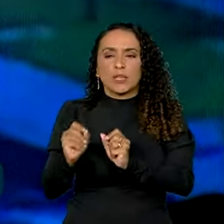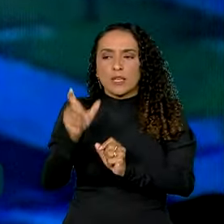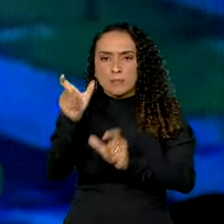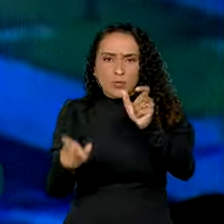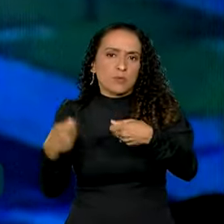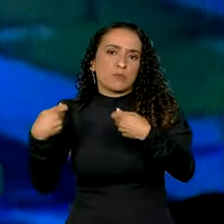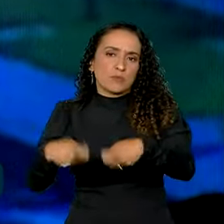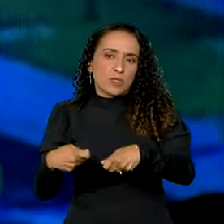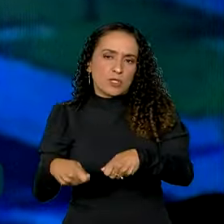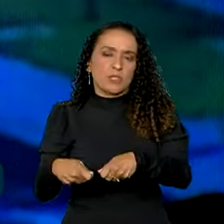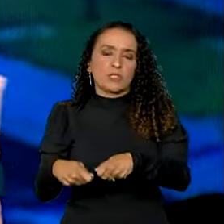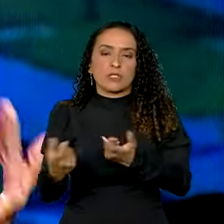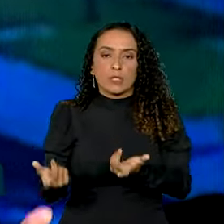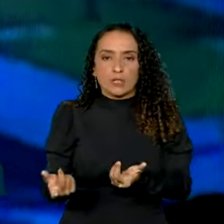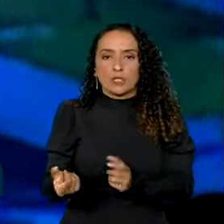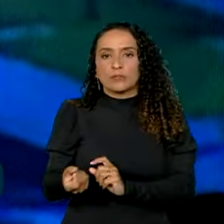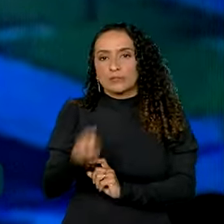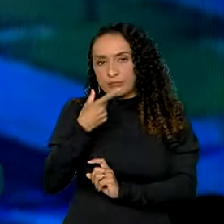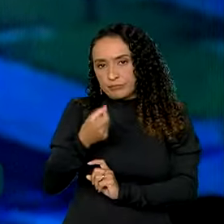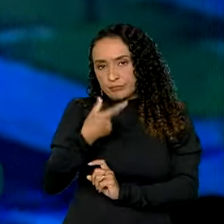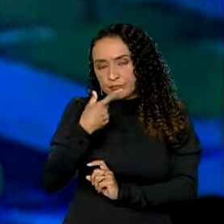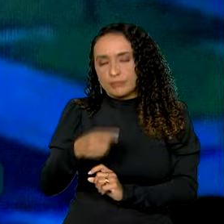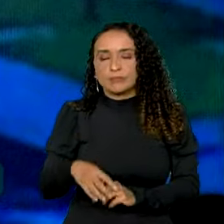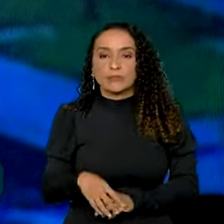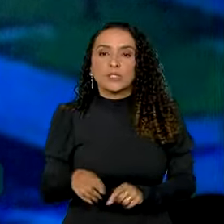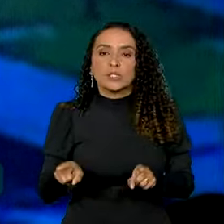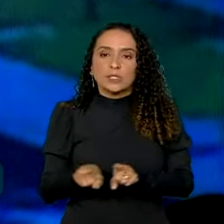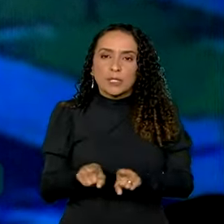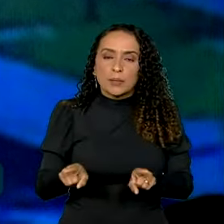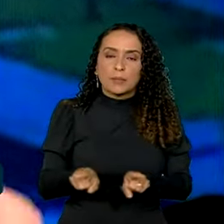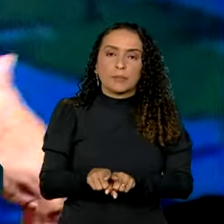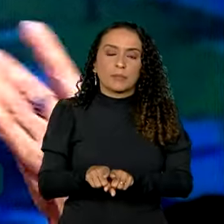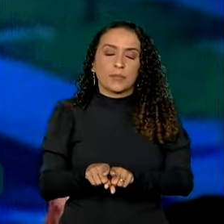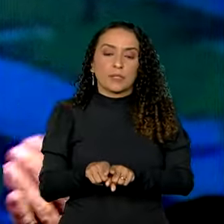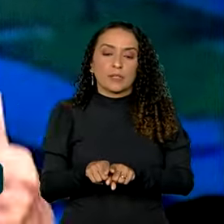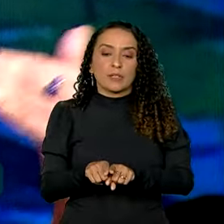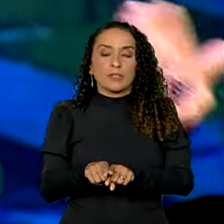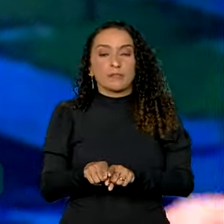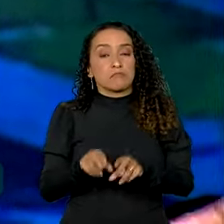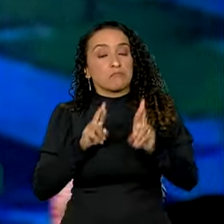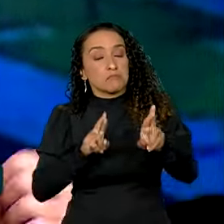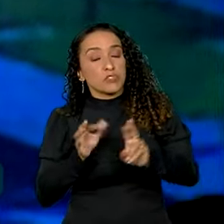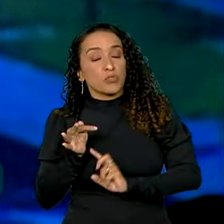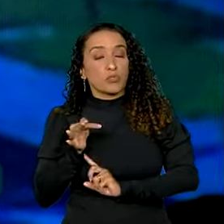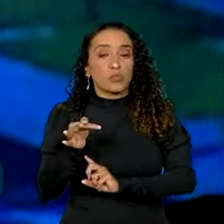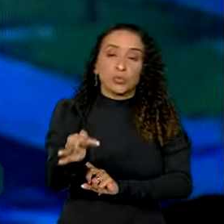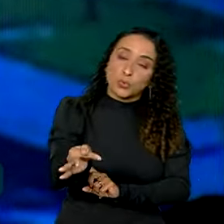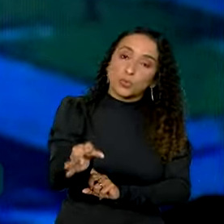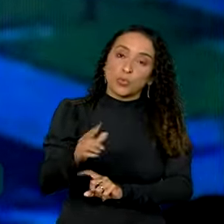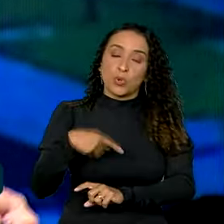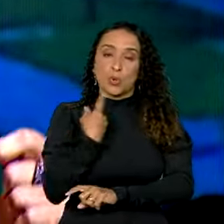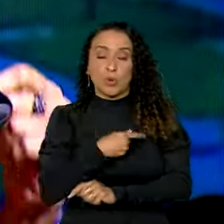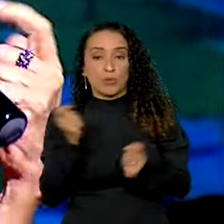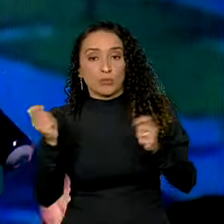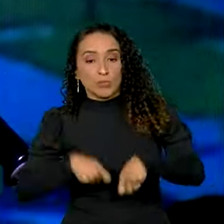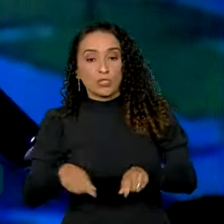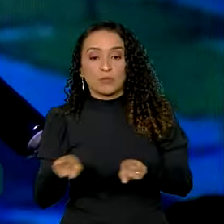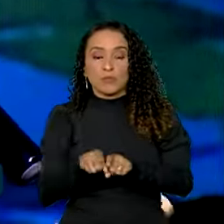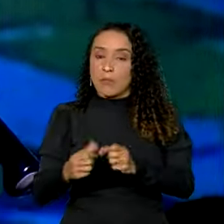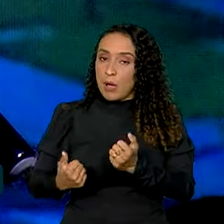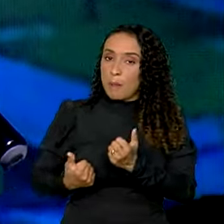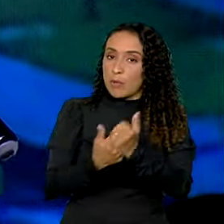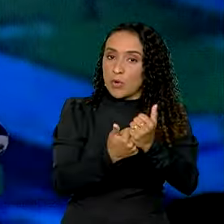precisam desse medicamento e, ao mesmo tempo, quem sabe, no futuro a gente possa também estar